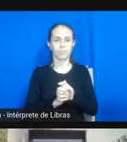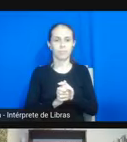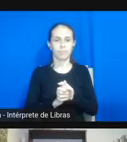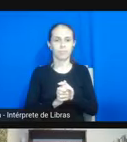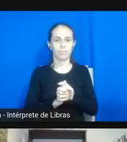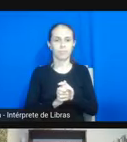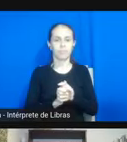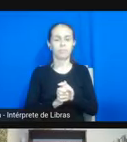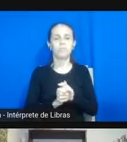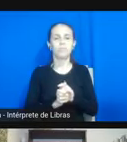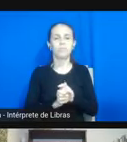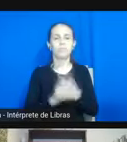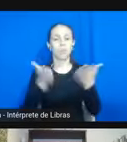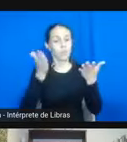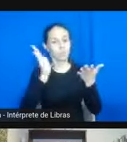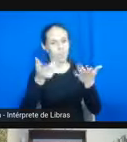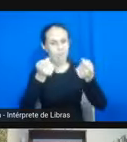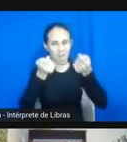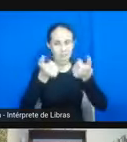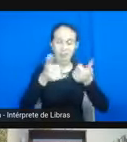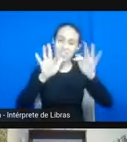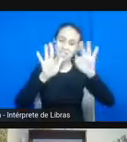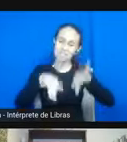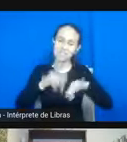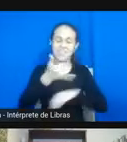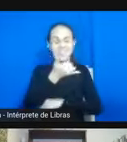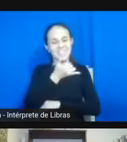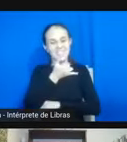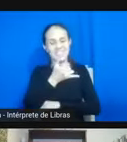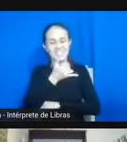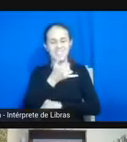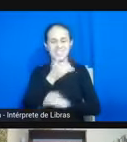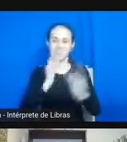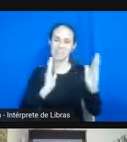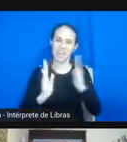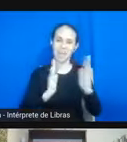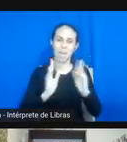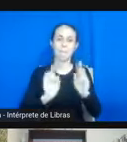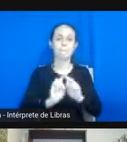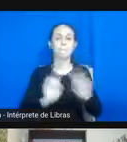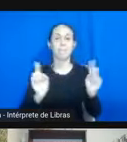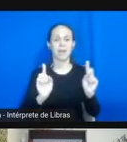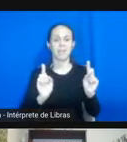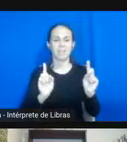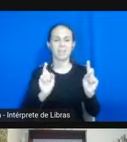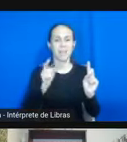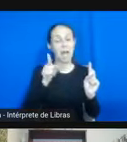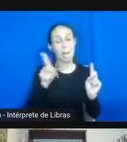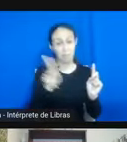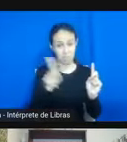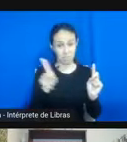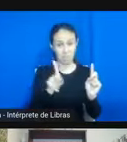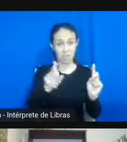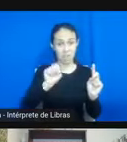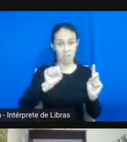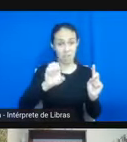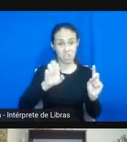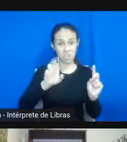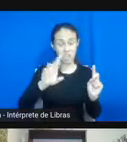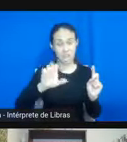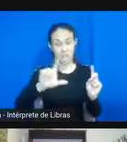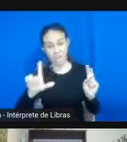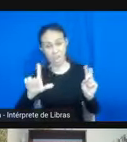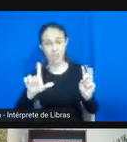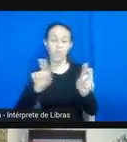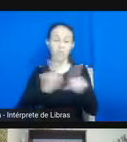agora a gente já vai encerrando infelizmente esse nosso espaço você tem algumas palavras finais professora Cheryl professora